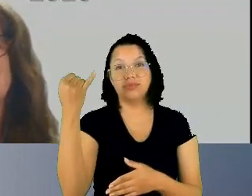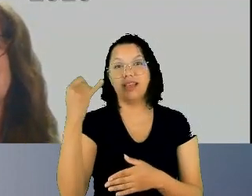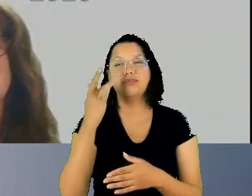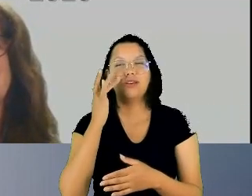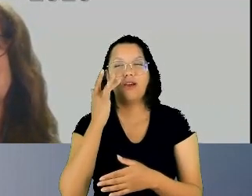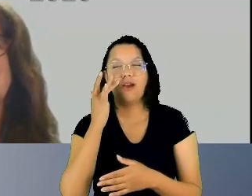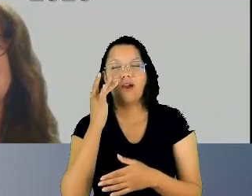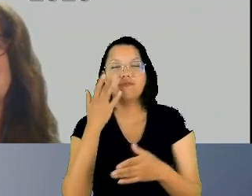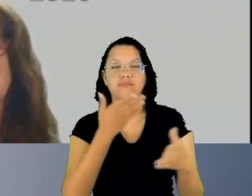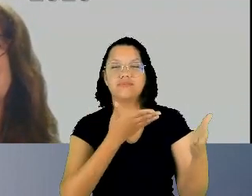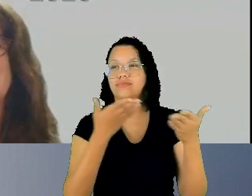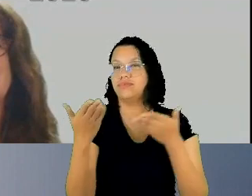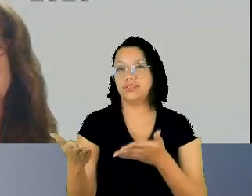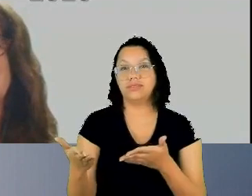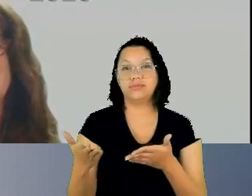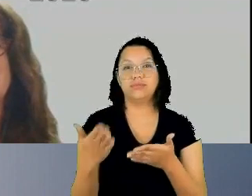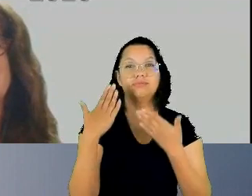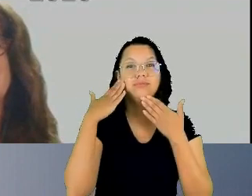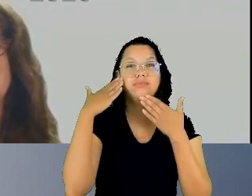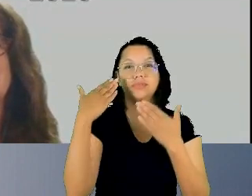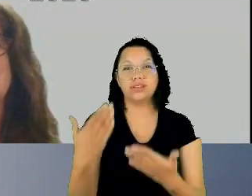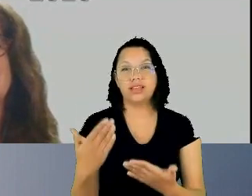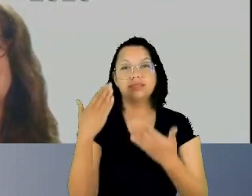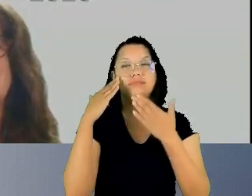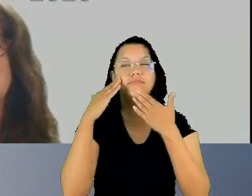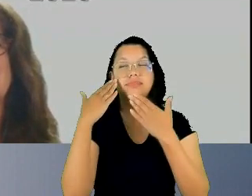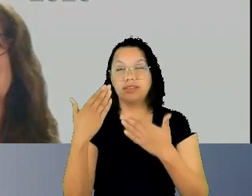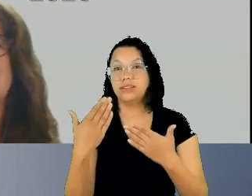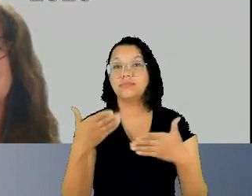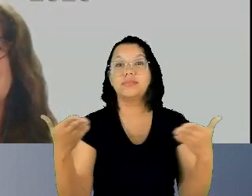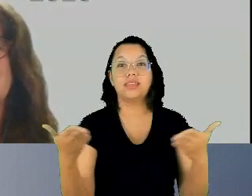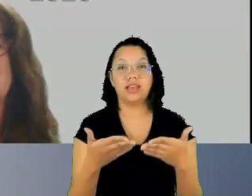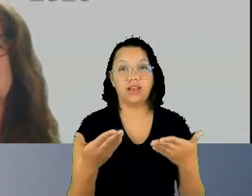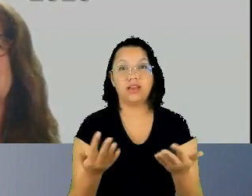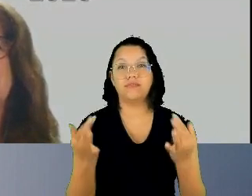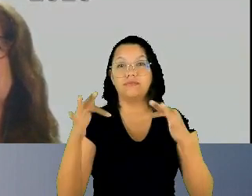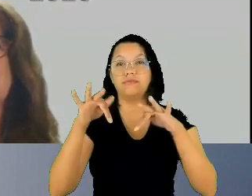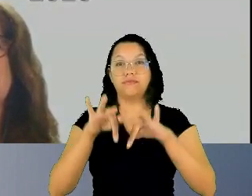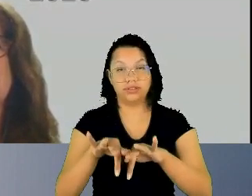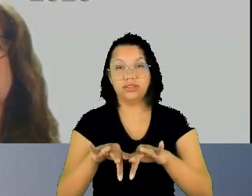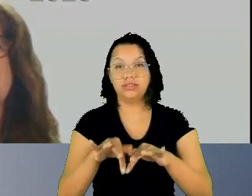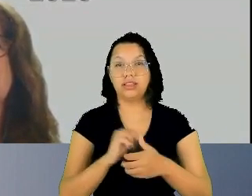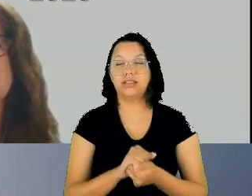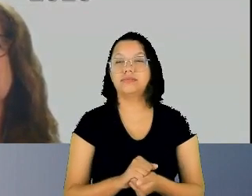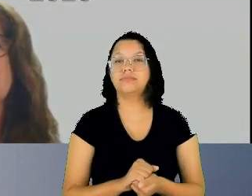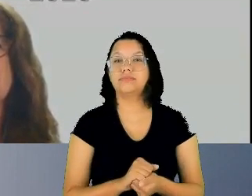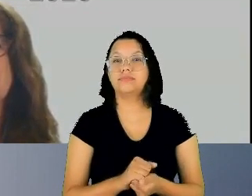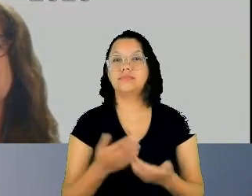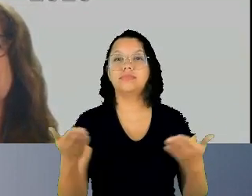obrigada e agora eu declaro encerrada essa jornada de hoje